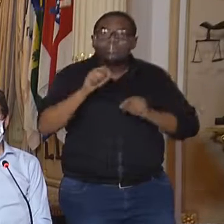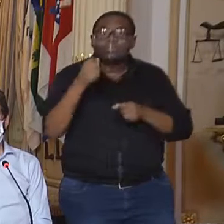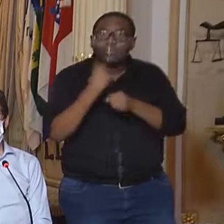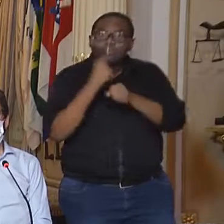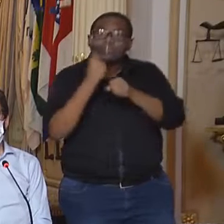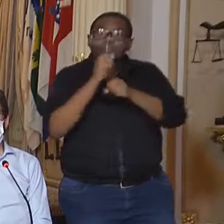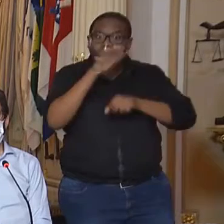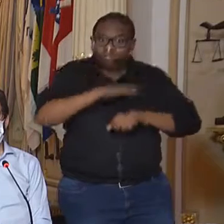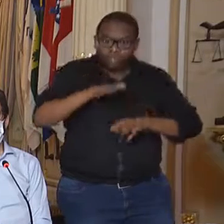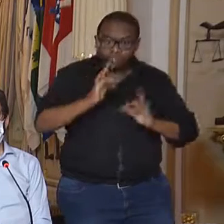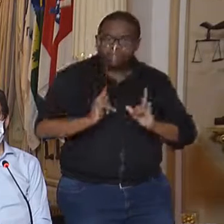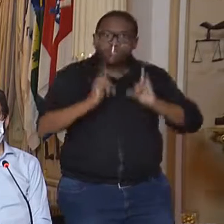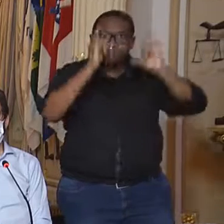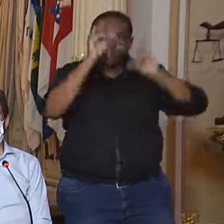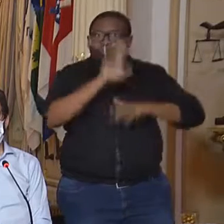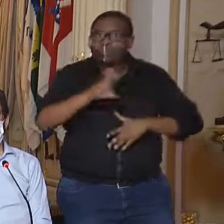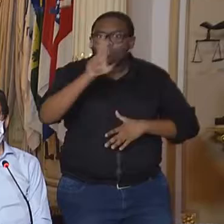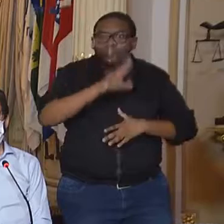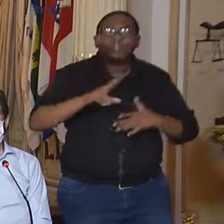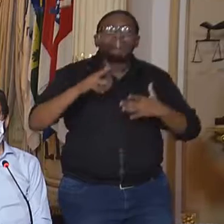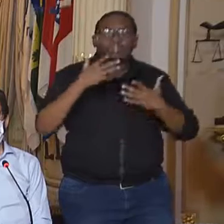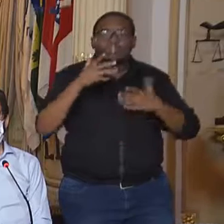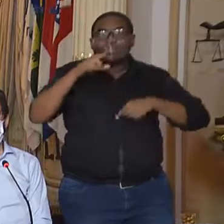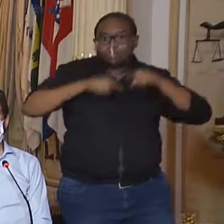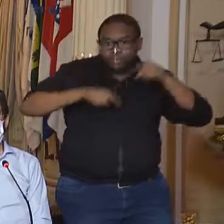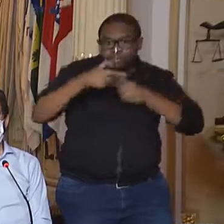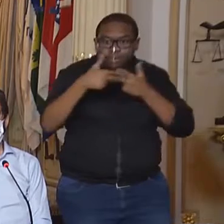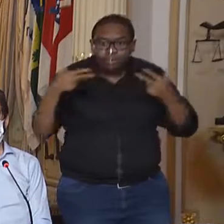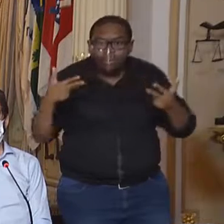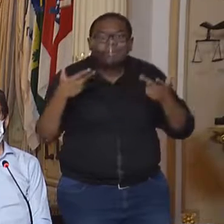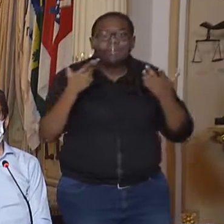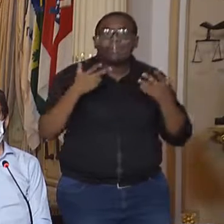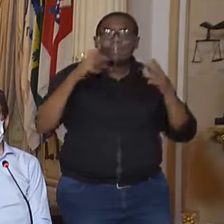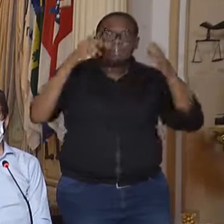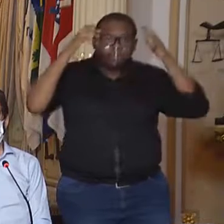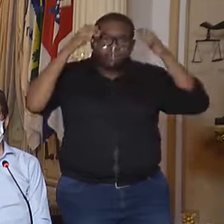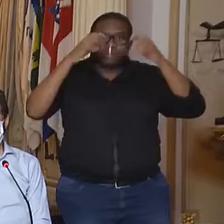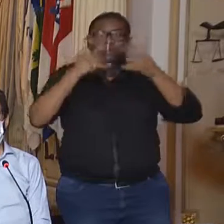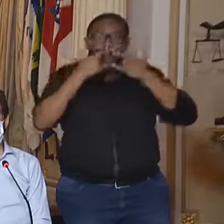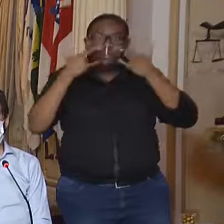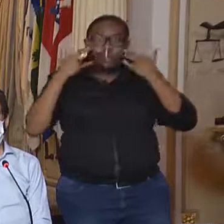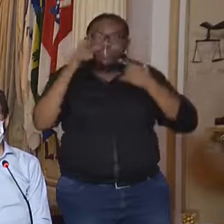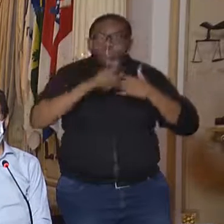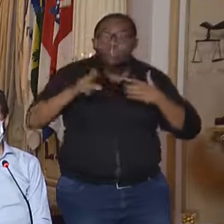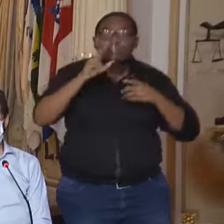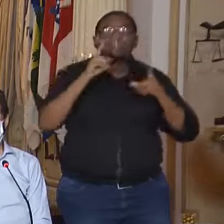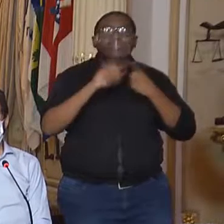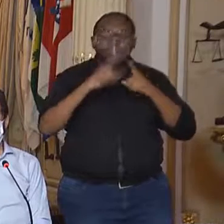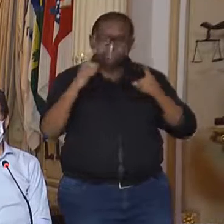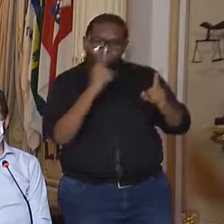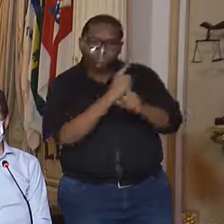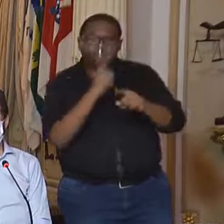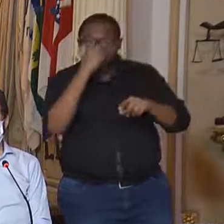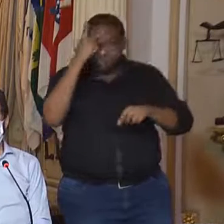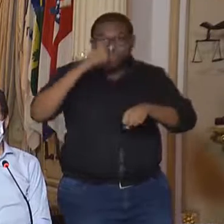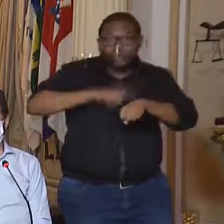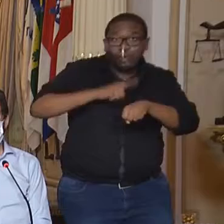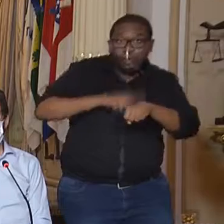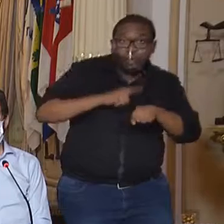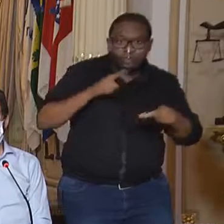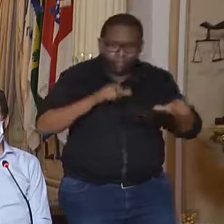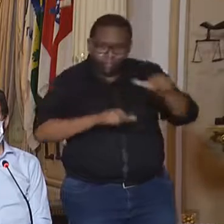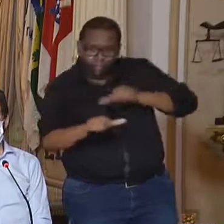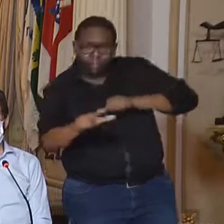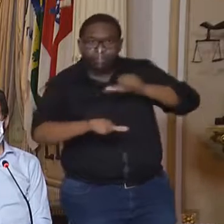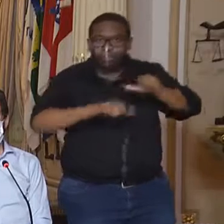começar diferente, usando EPIs, trabalhando distanciamento social, trabalhando turnos alternados para que isso seja mais